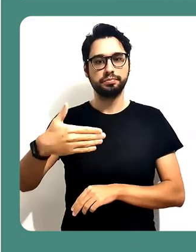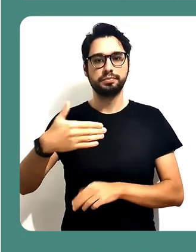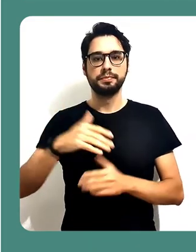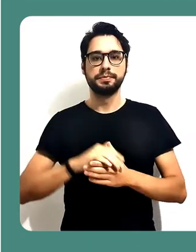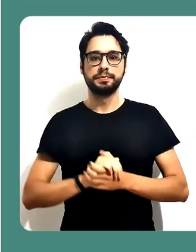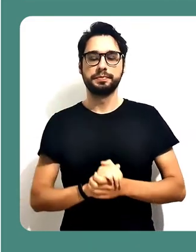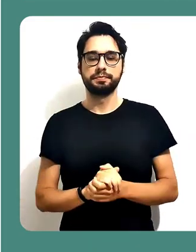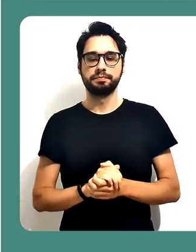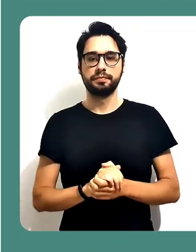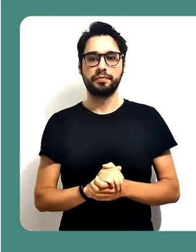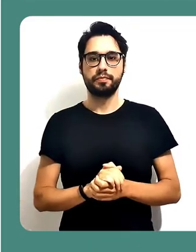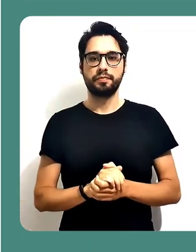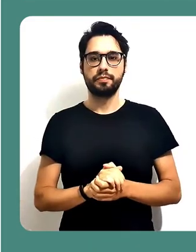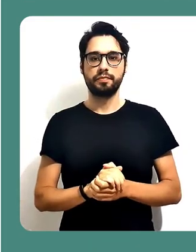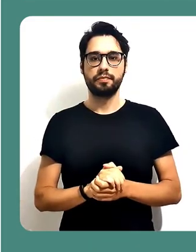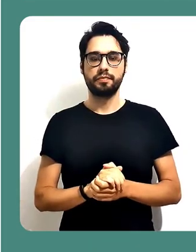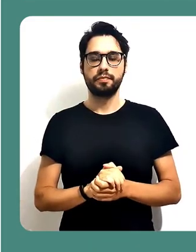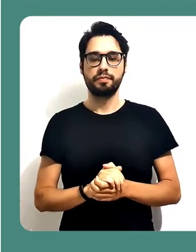prosseguir.